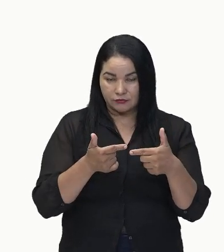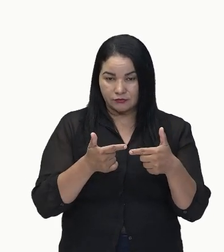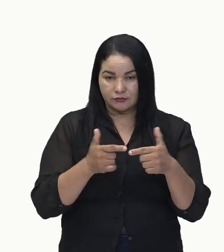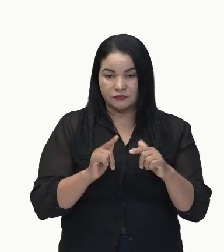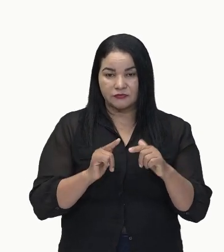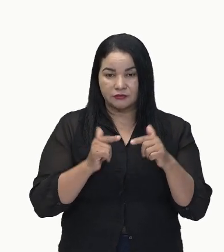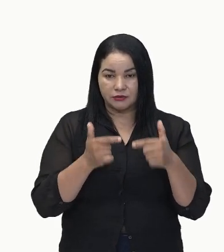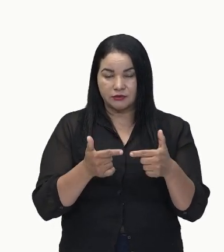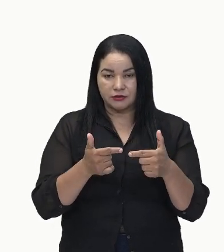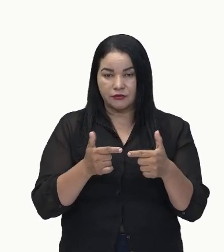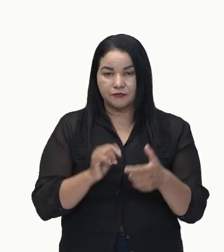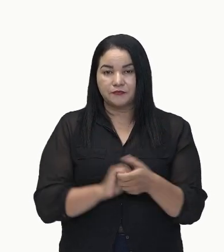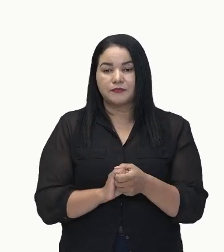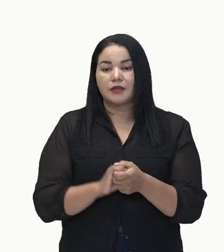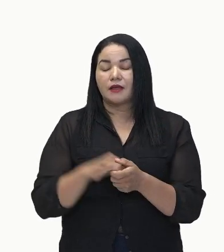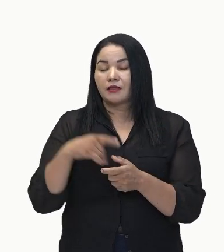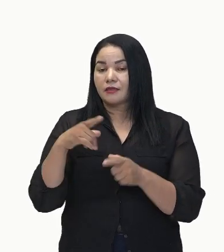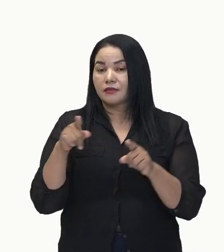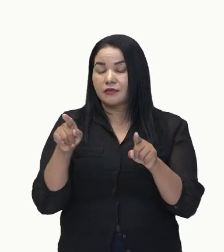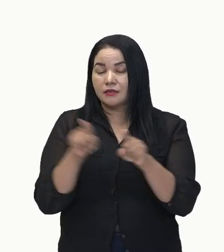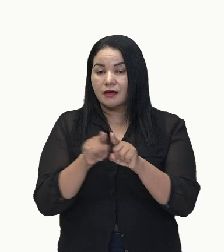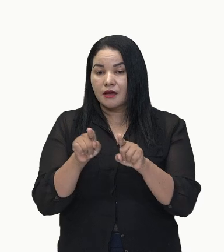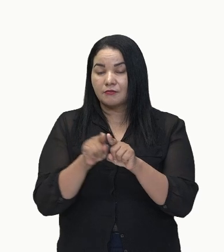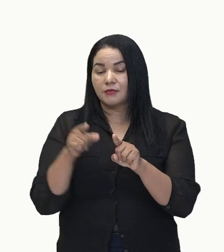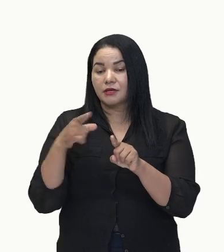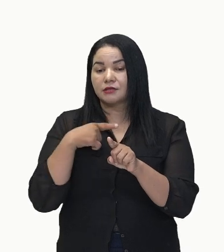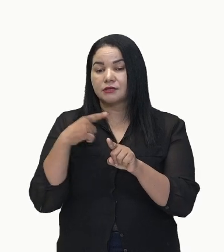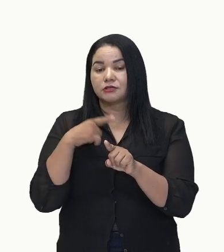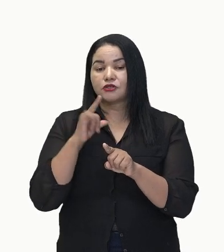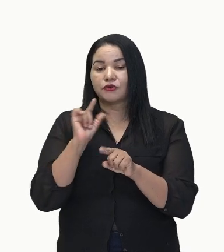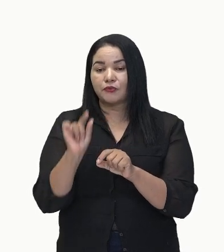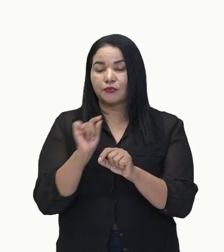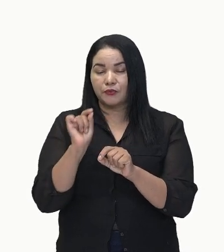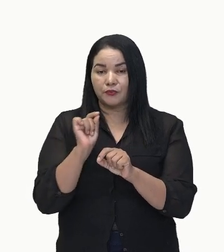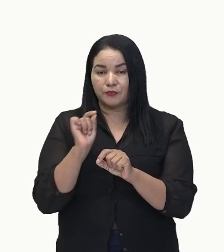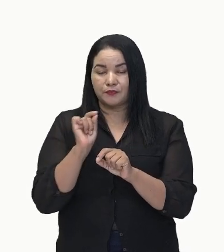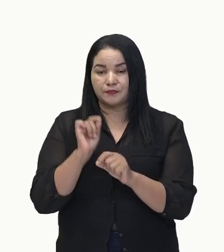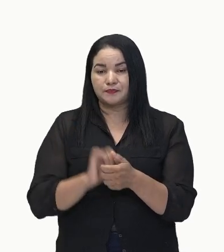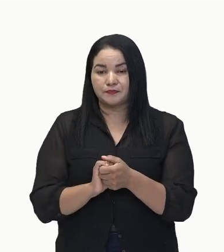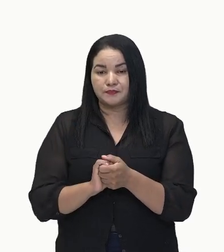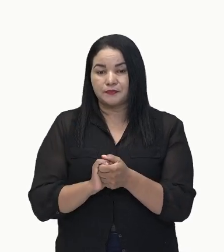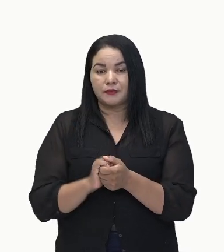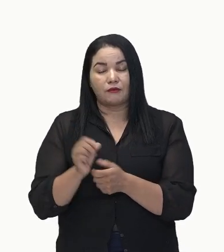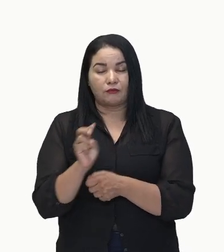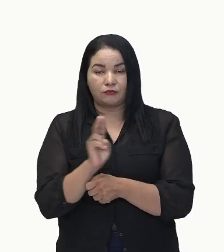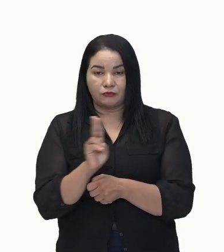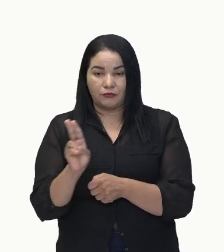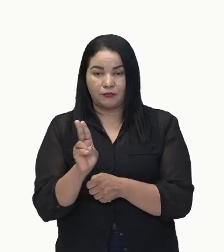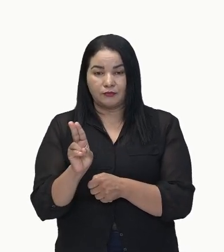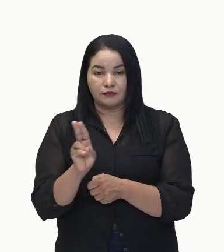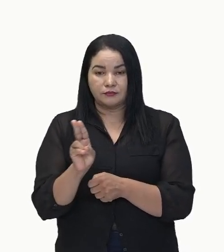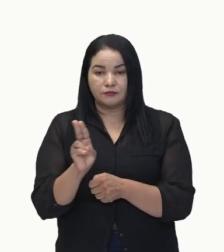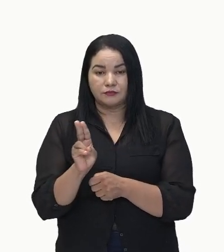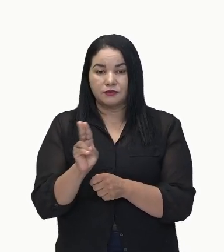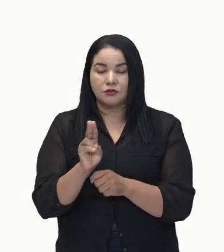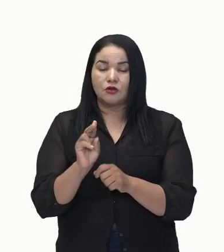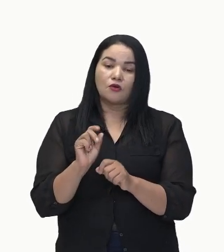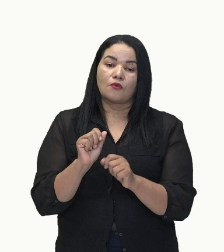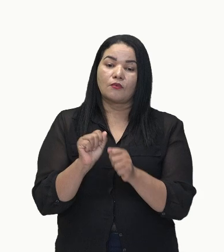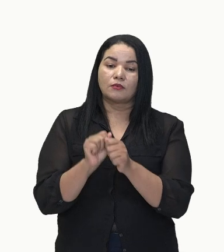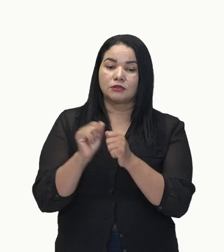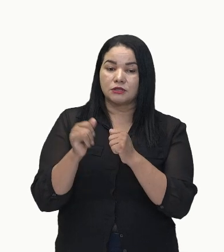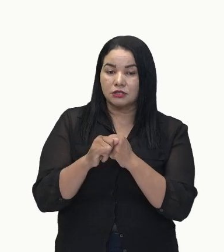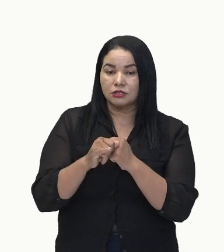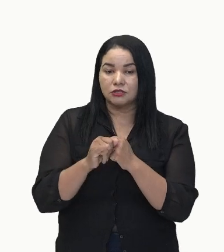E vai ter também um nome, um adjetivo, um